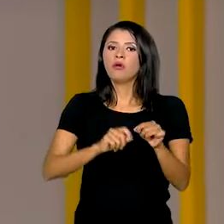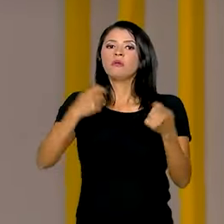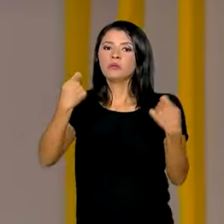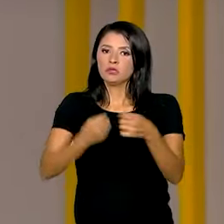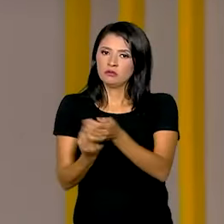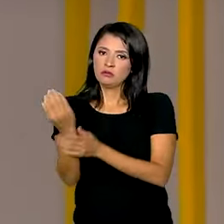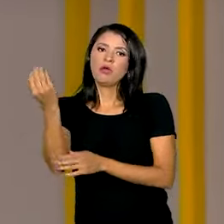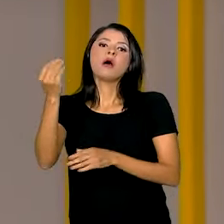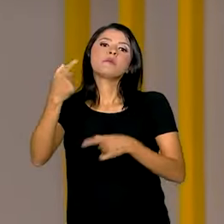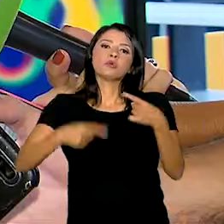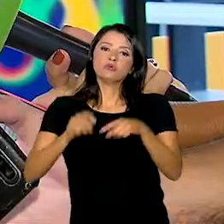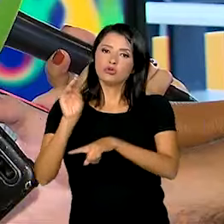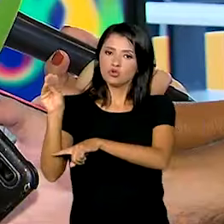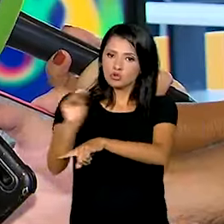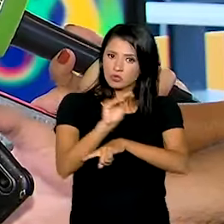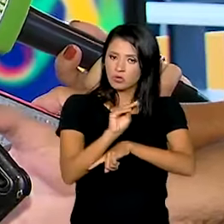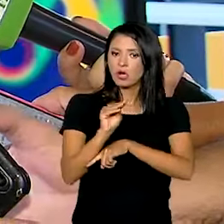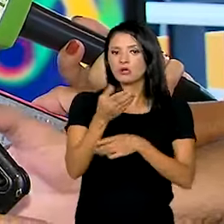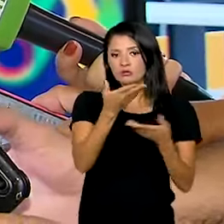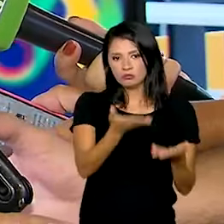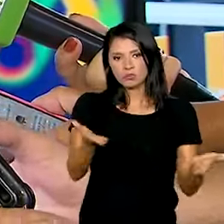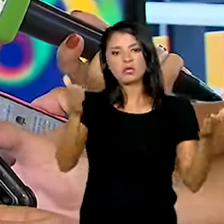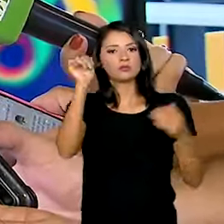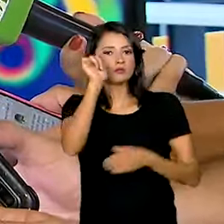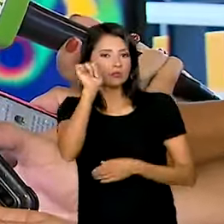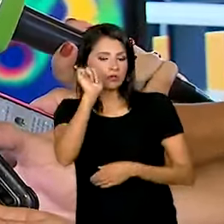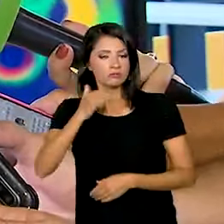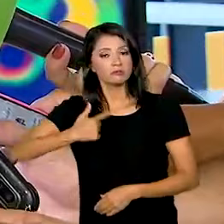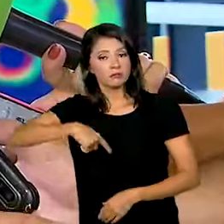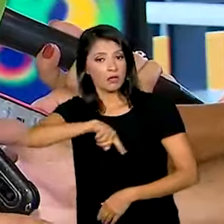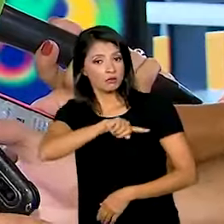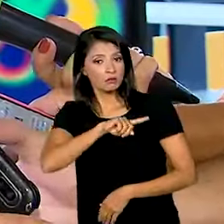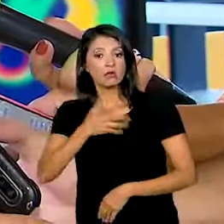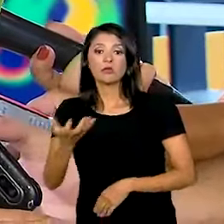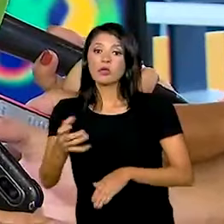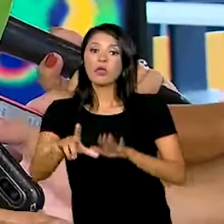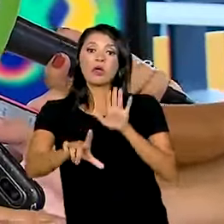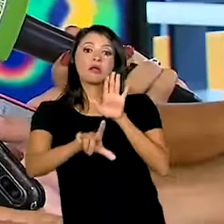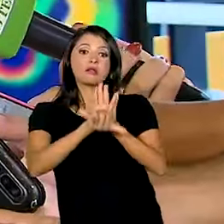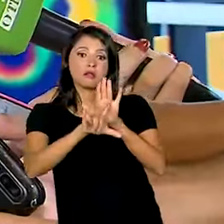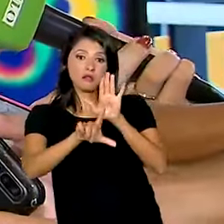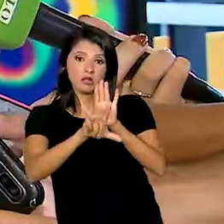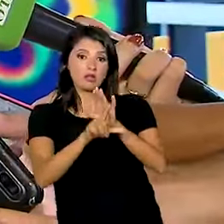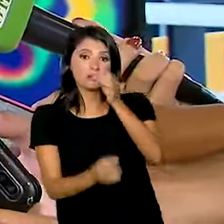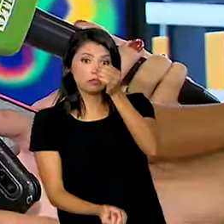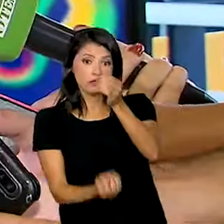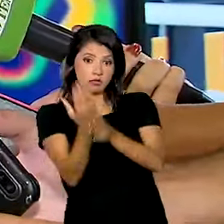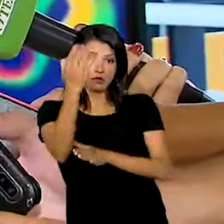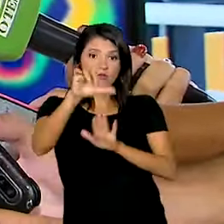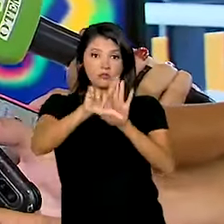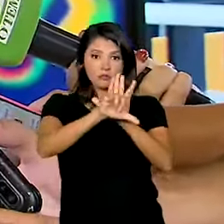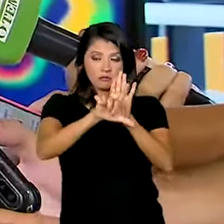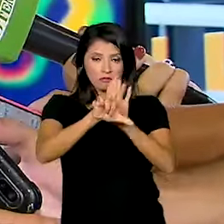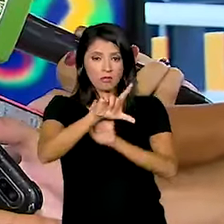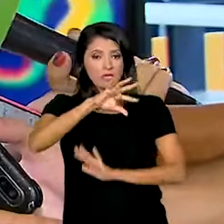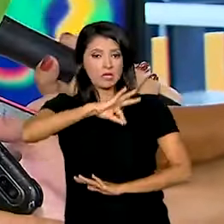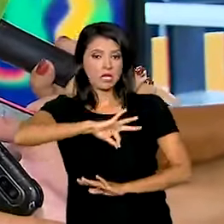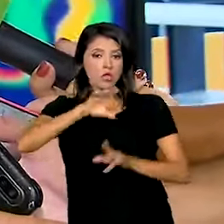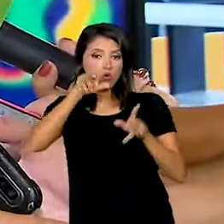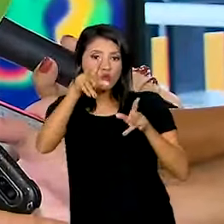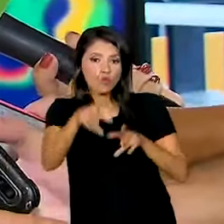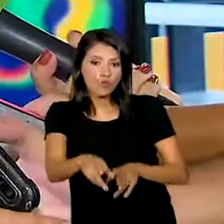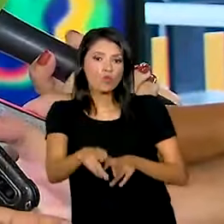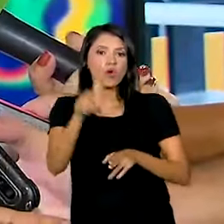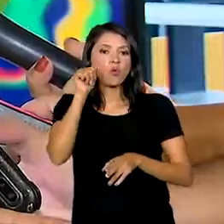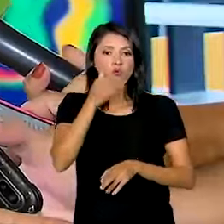cuidados com as mulheres. Nós queremos a lei da igualdade salarial, acho que é muito importante. Nós já fomos para